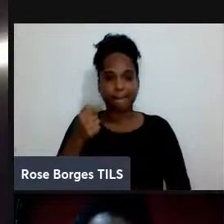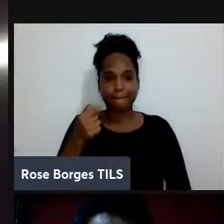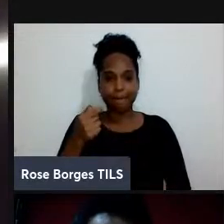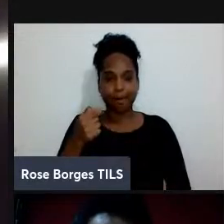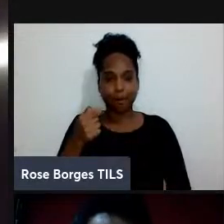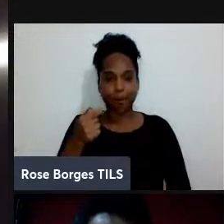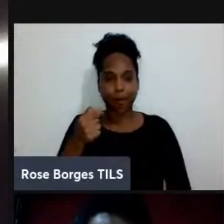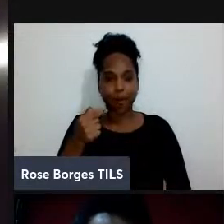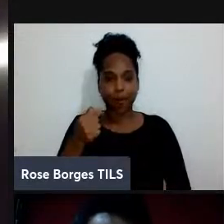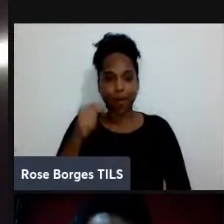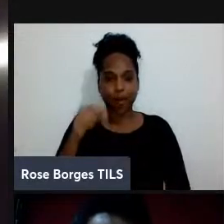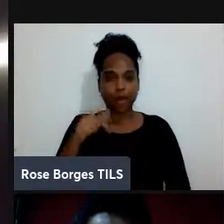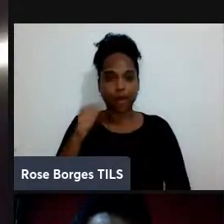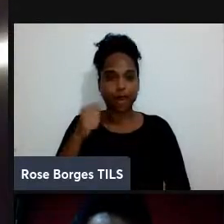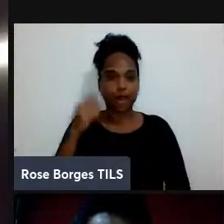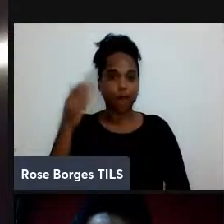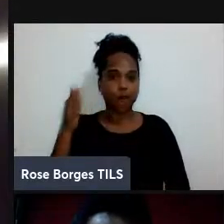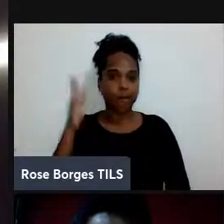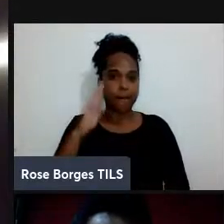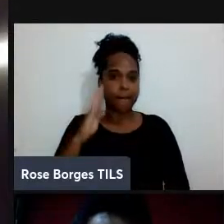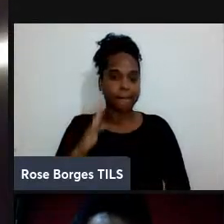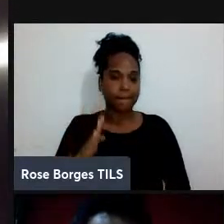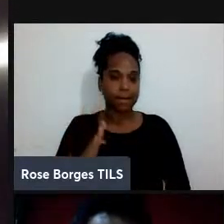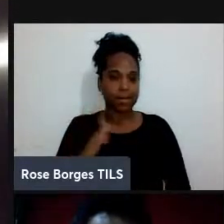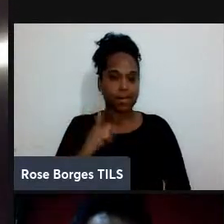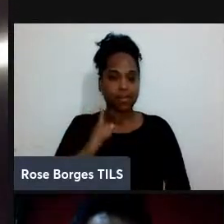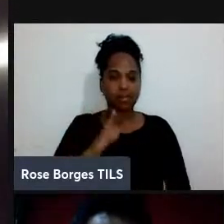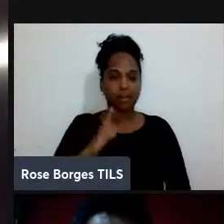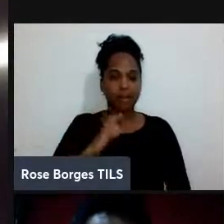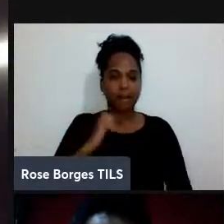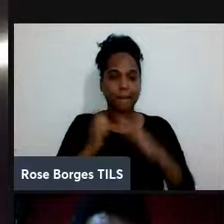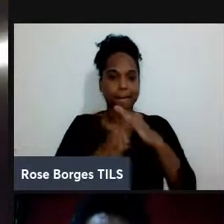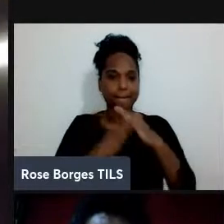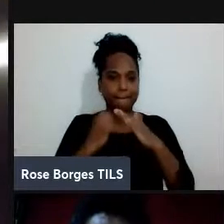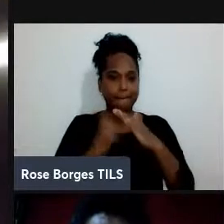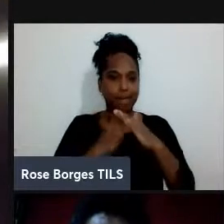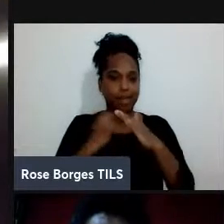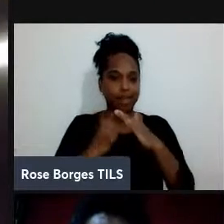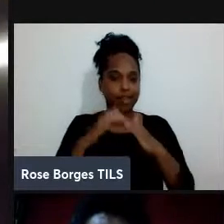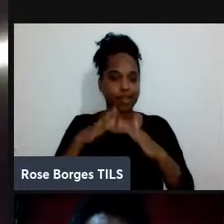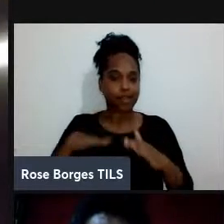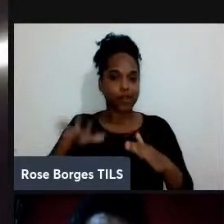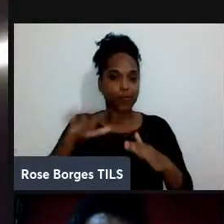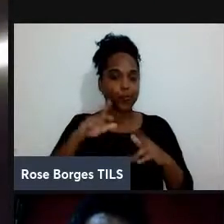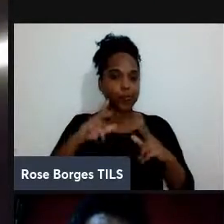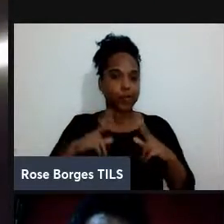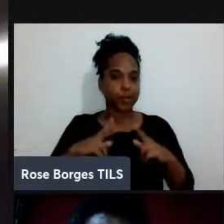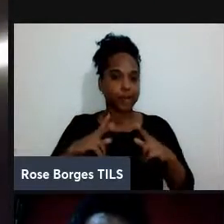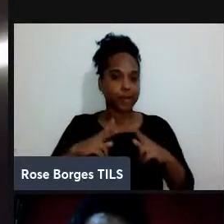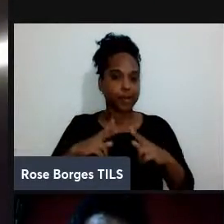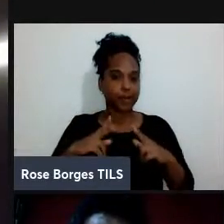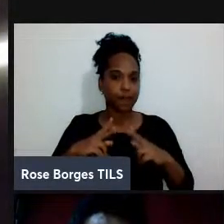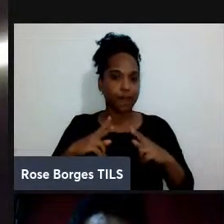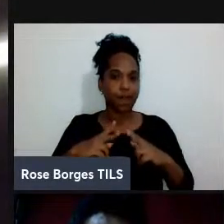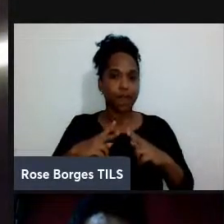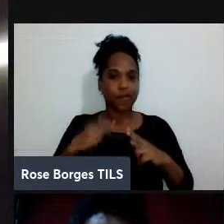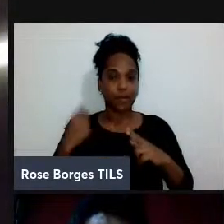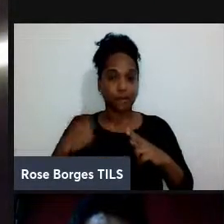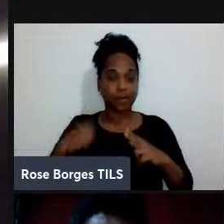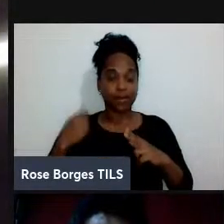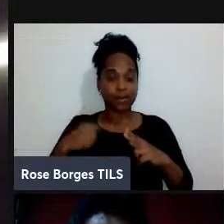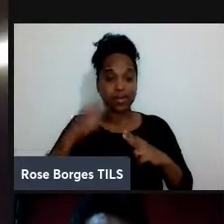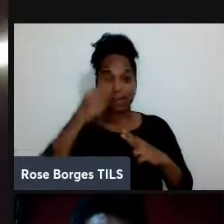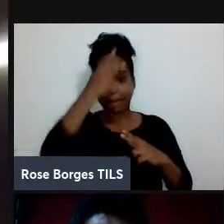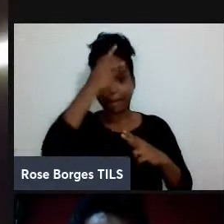Brasil o número de startups de empresas o setor privado precisa de pessoas especialistas